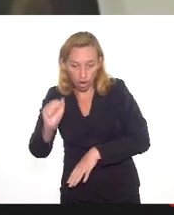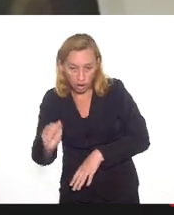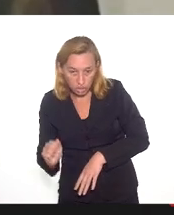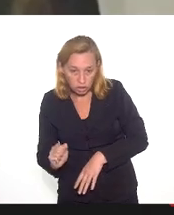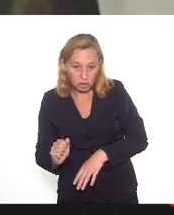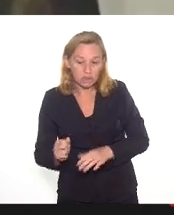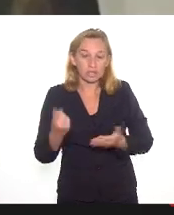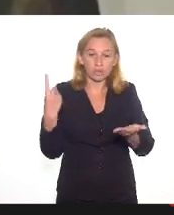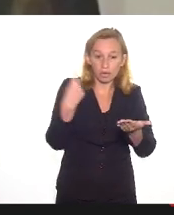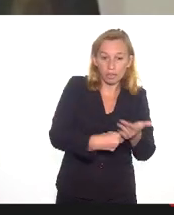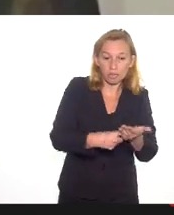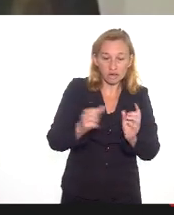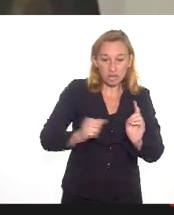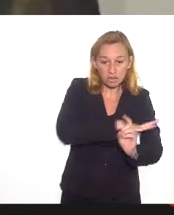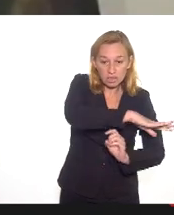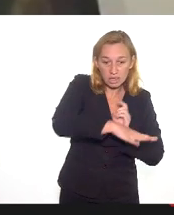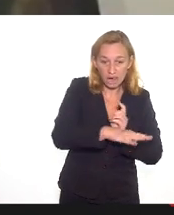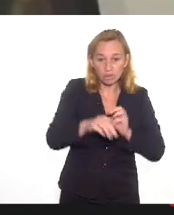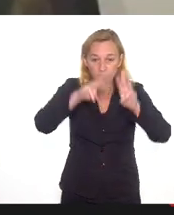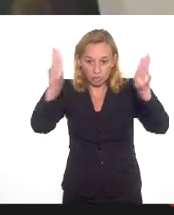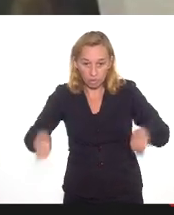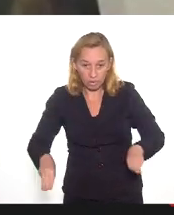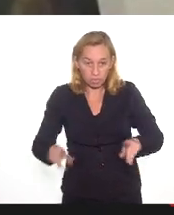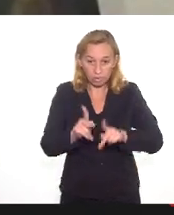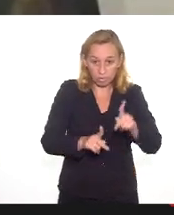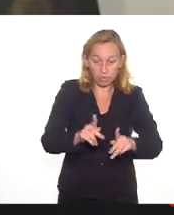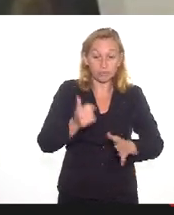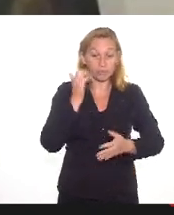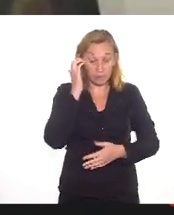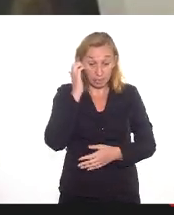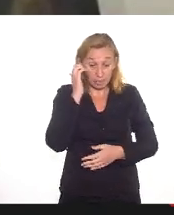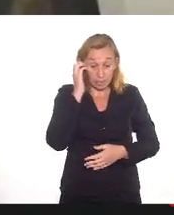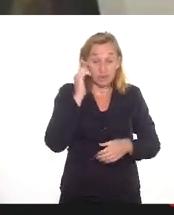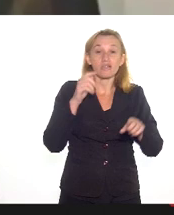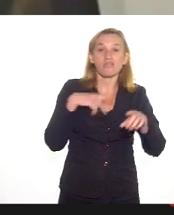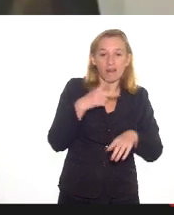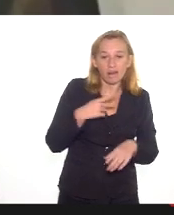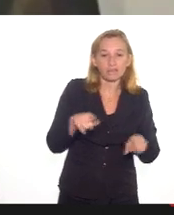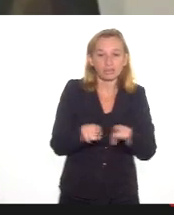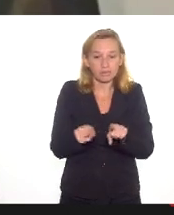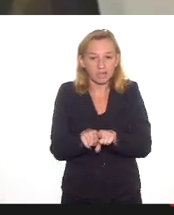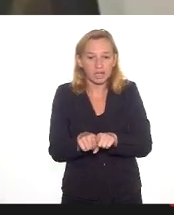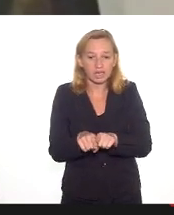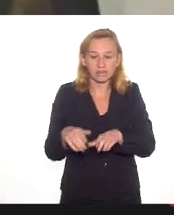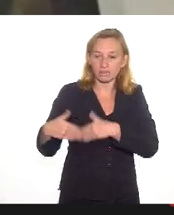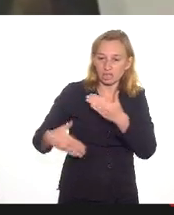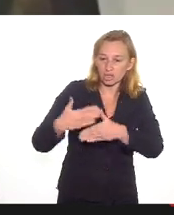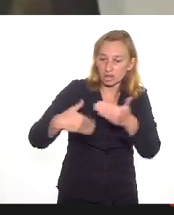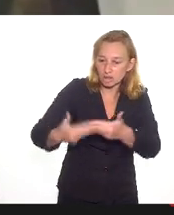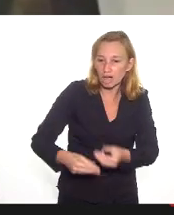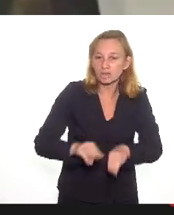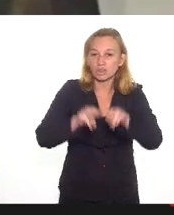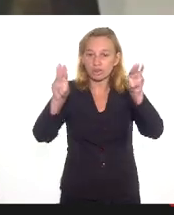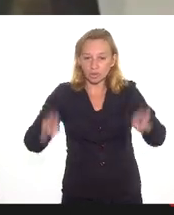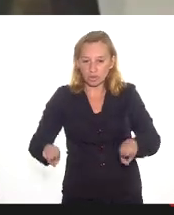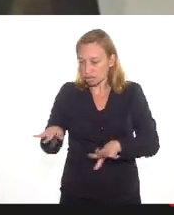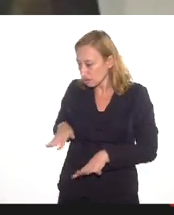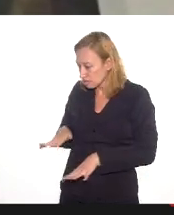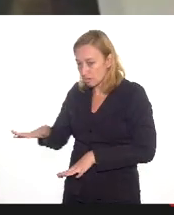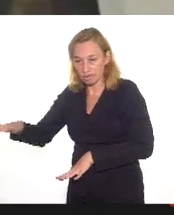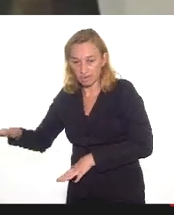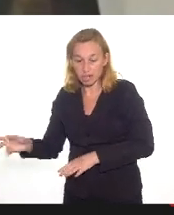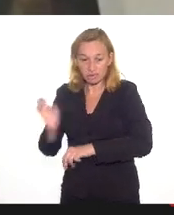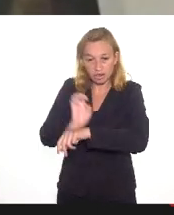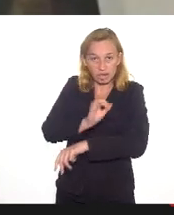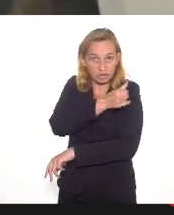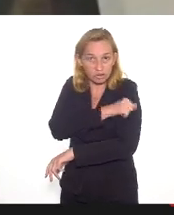garantir o compromisso social dos museus com seus públicos. Mas vale ressaltar que a trajetória dos nossos museus comunitários aqui do estado